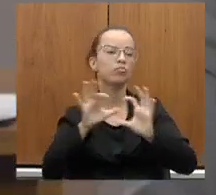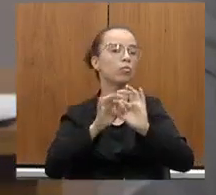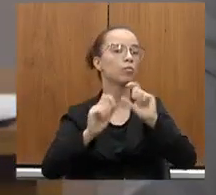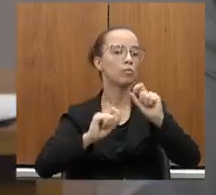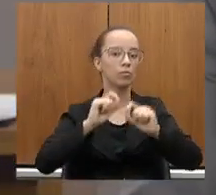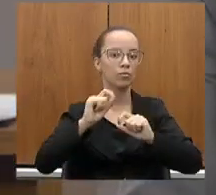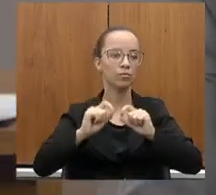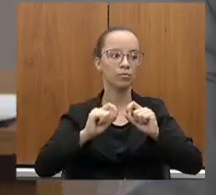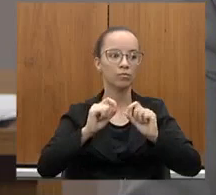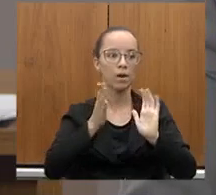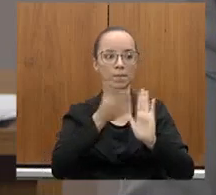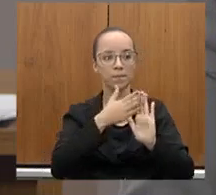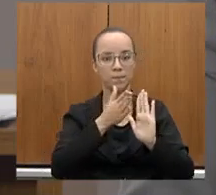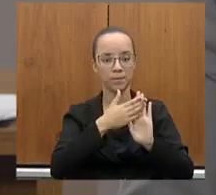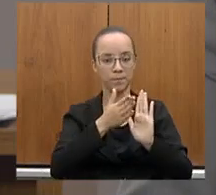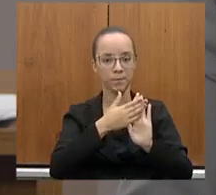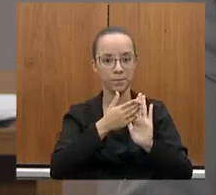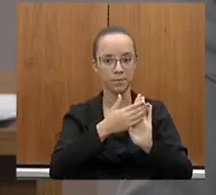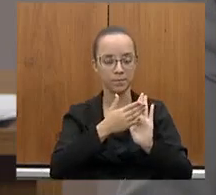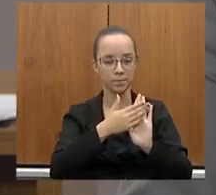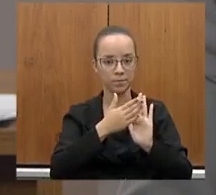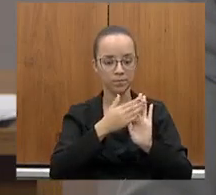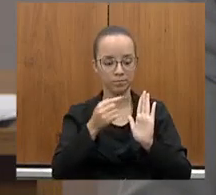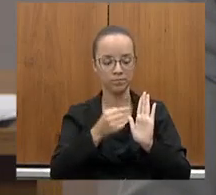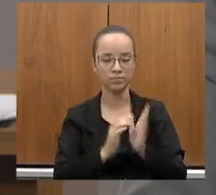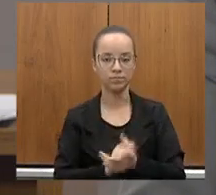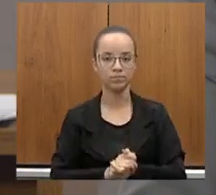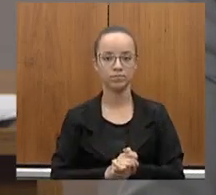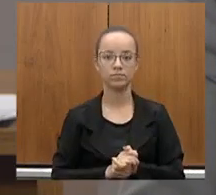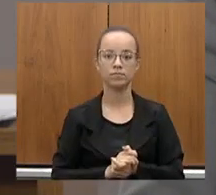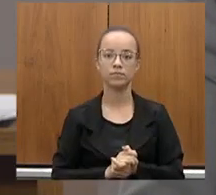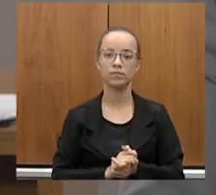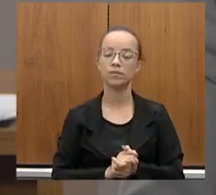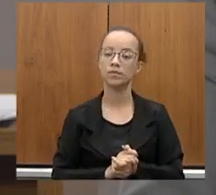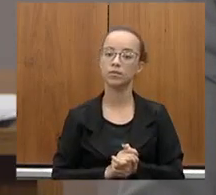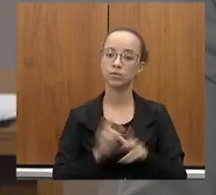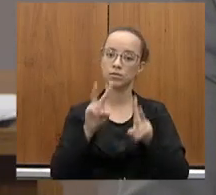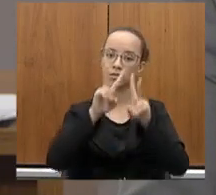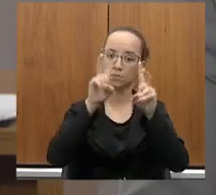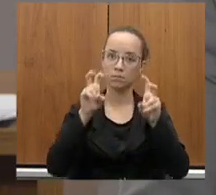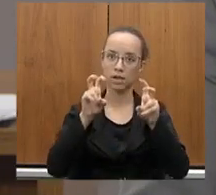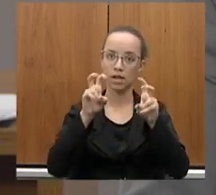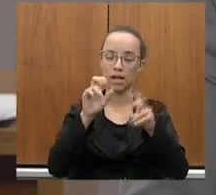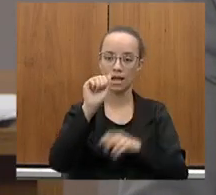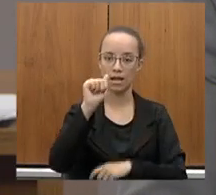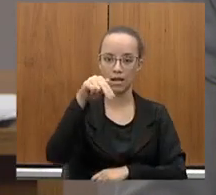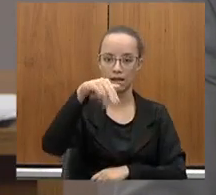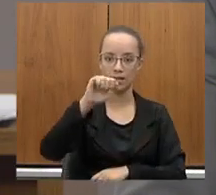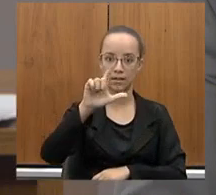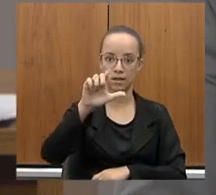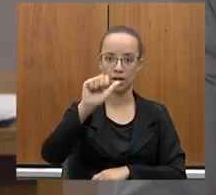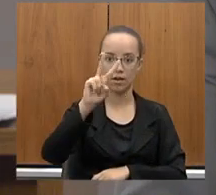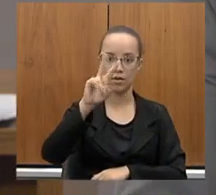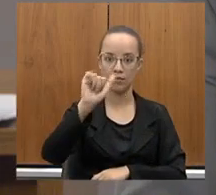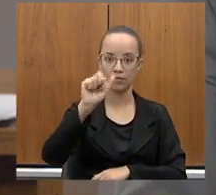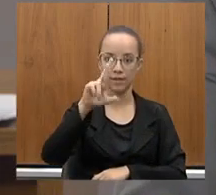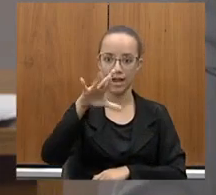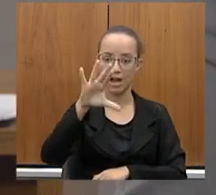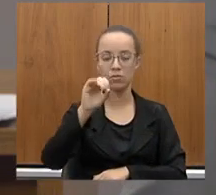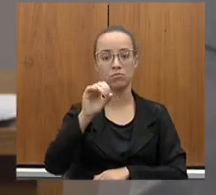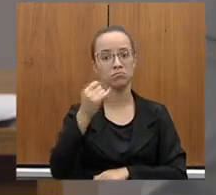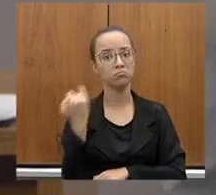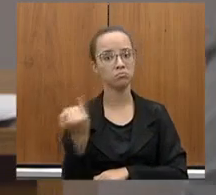essa proposta. Sobre o anel viário, é importante notar que